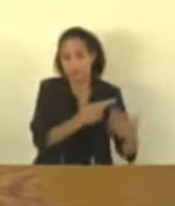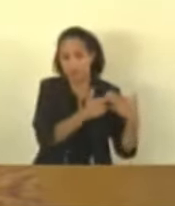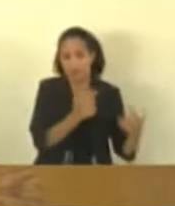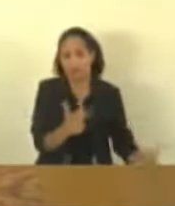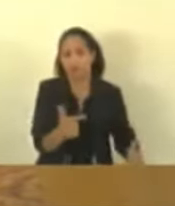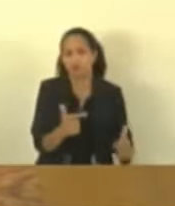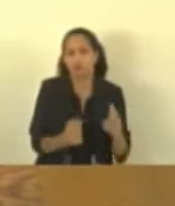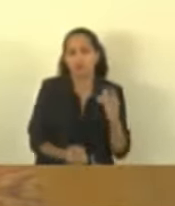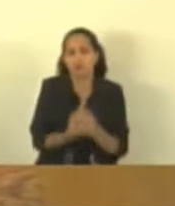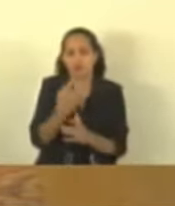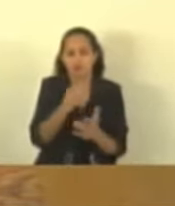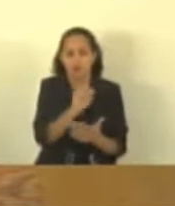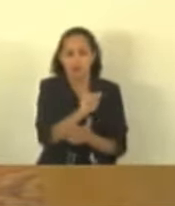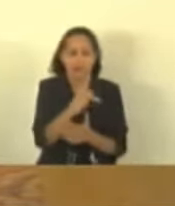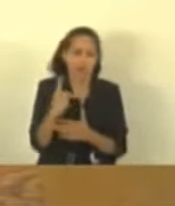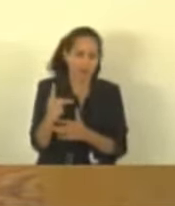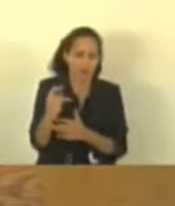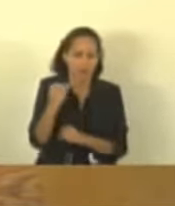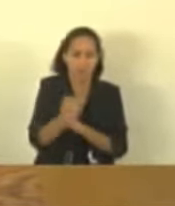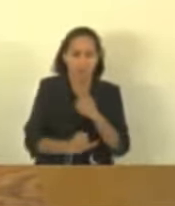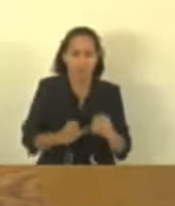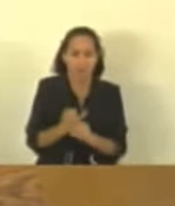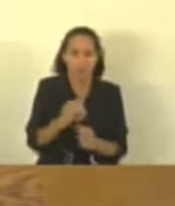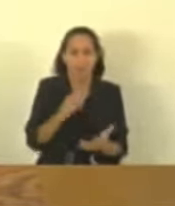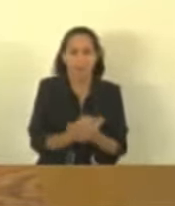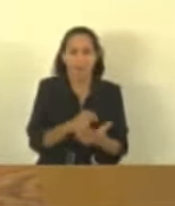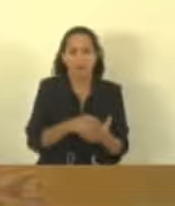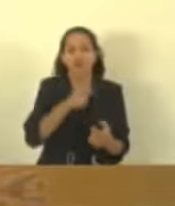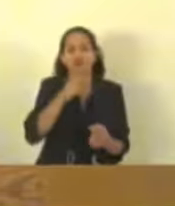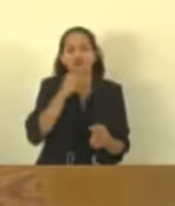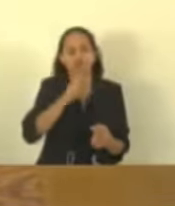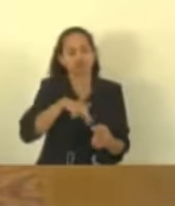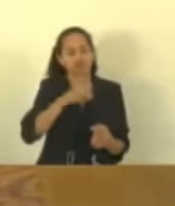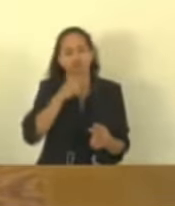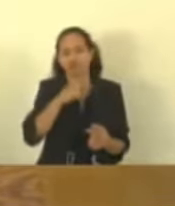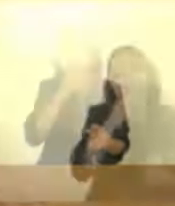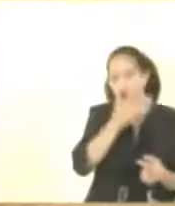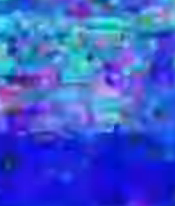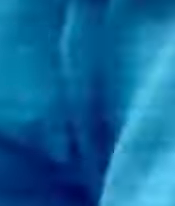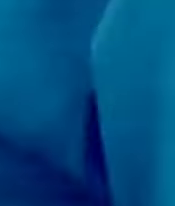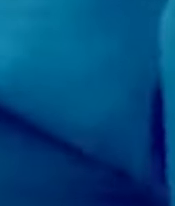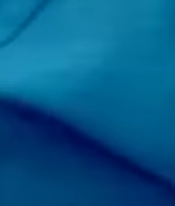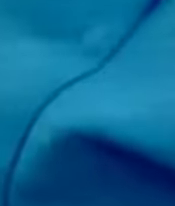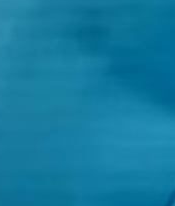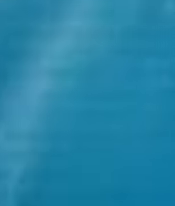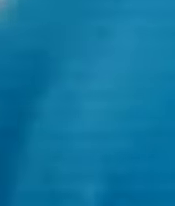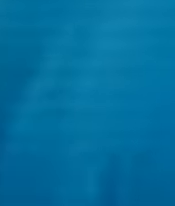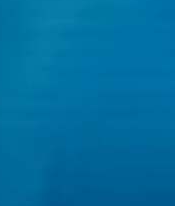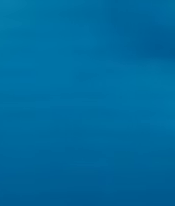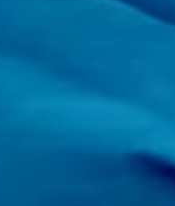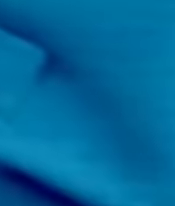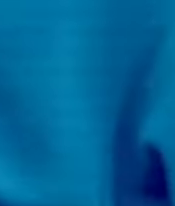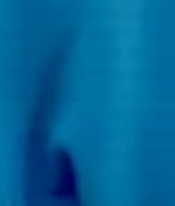aplicativo aí, tal de agendamento online, que é um offline danado, que não consegue essas pessoas ter acesso. Então você pega lá, marca